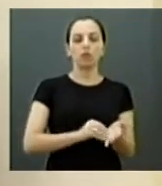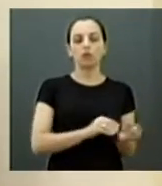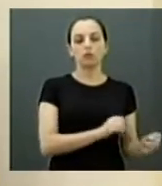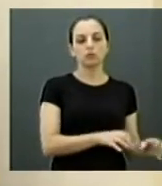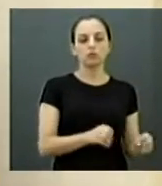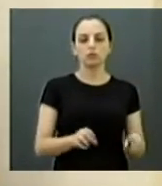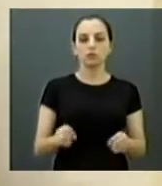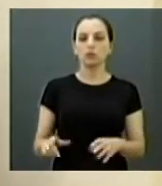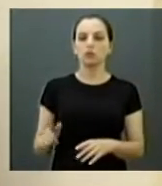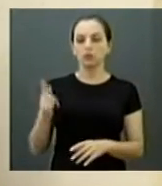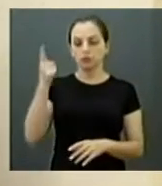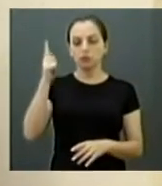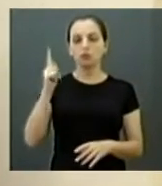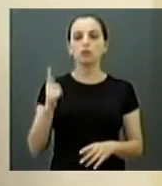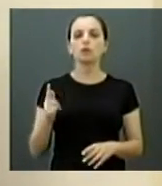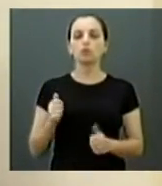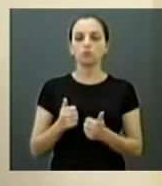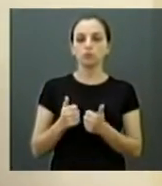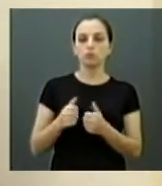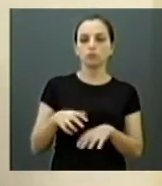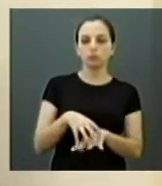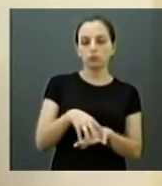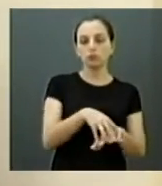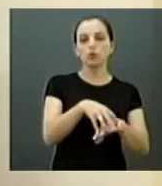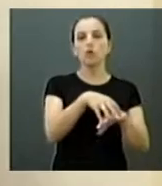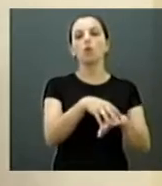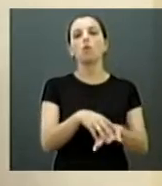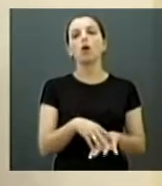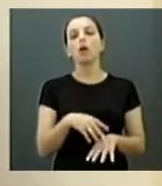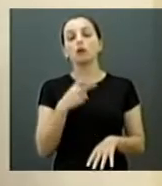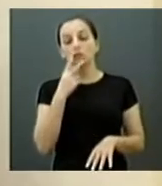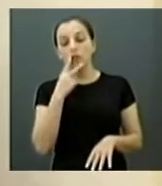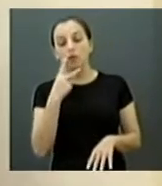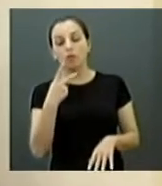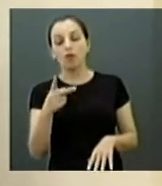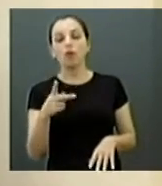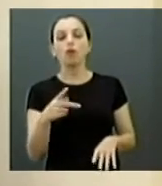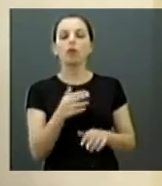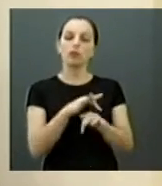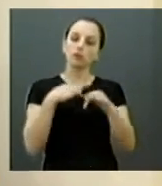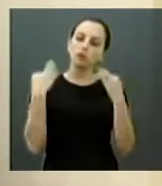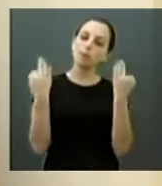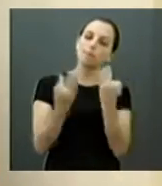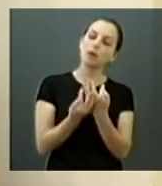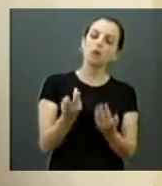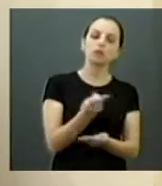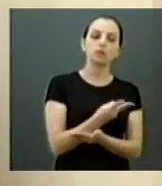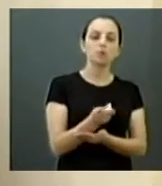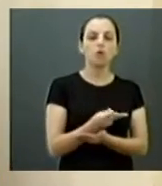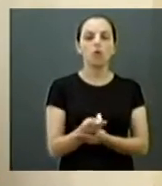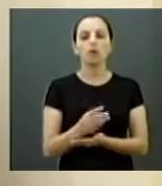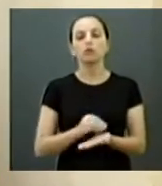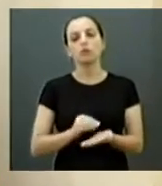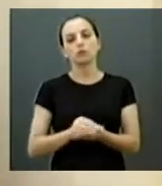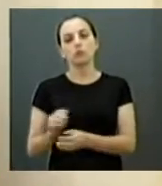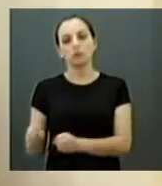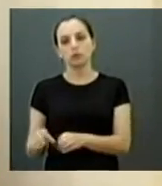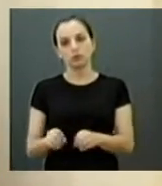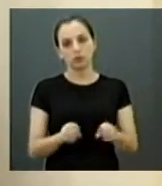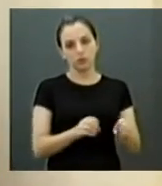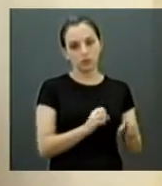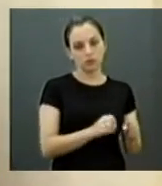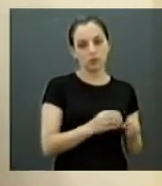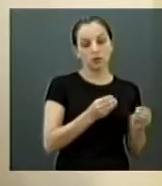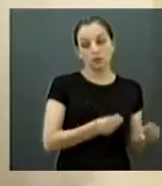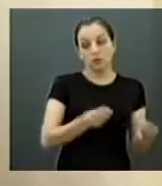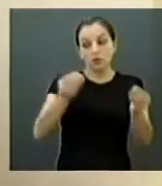transporte e nos disse também que muitas famílias estão procurando a Secretaria de Educação, enviados pela Secretaria de